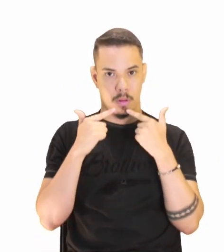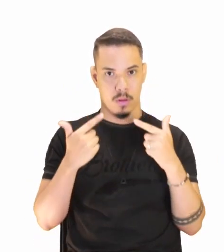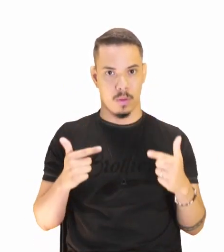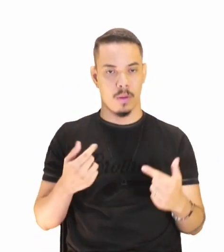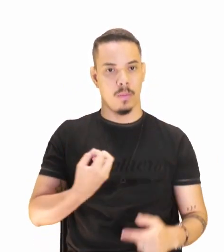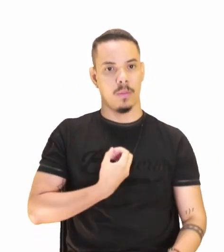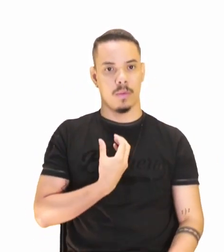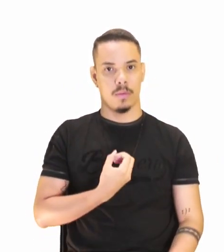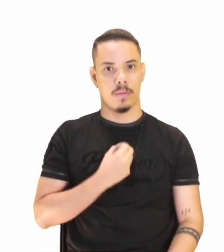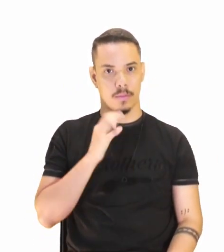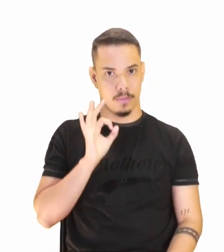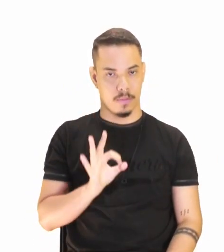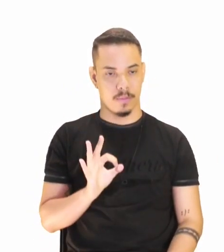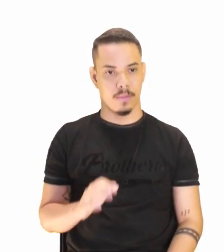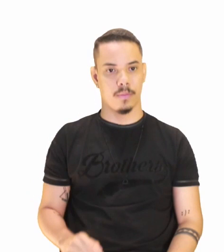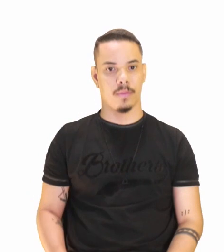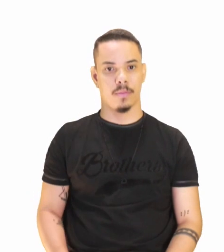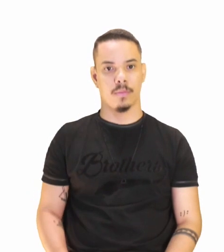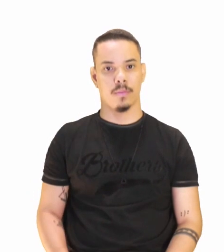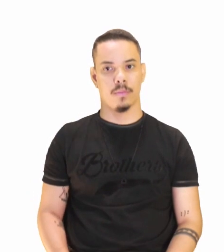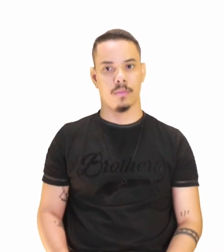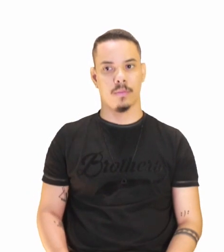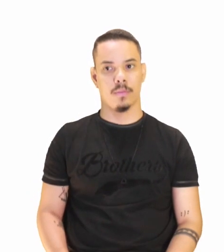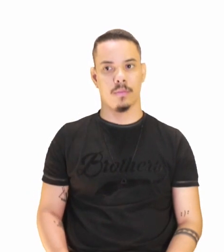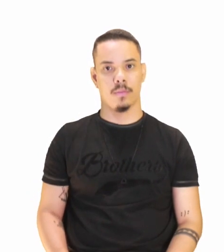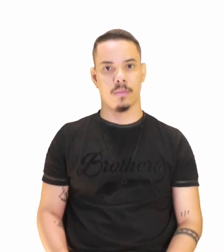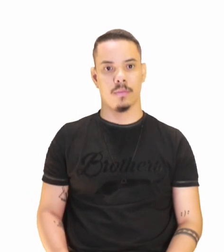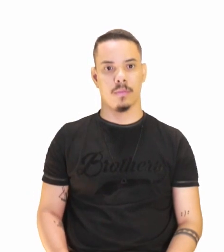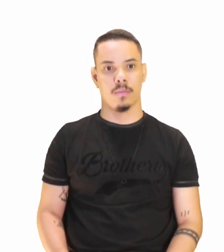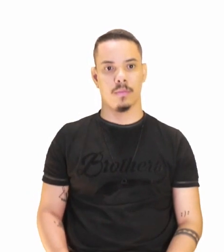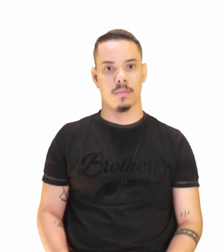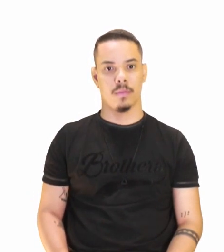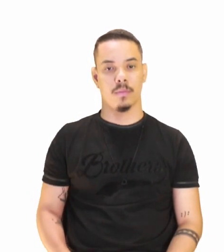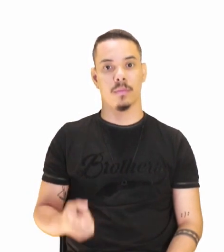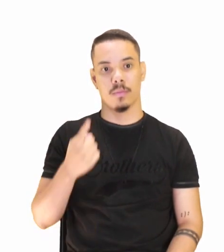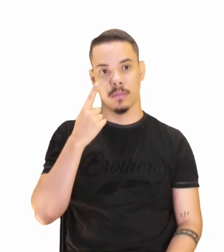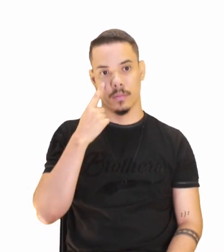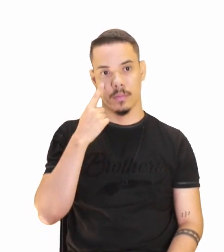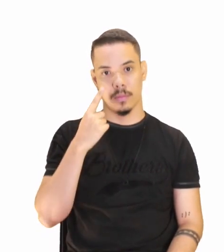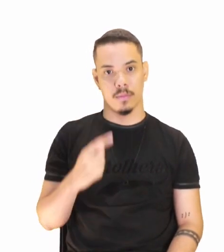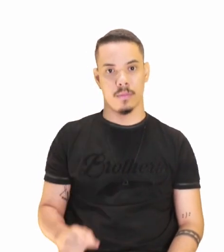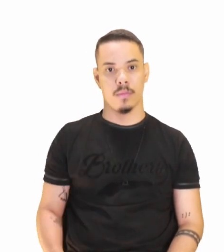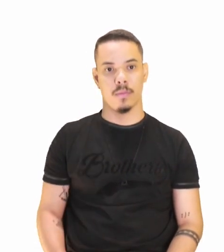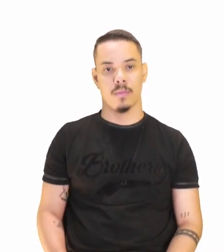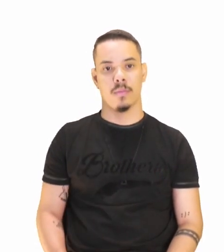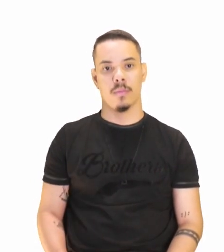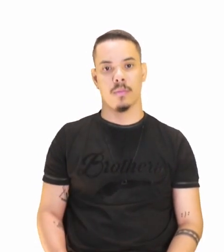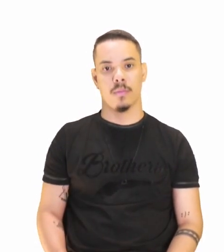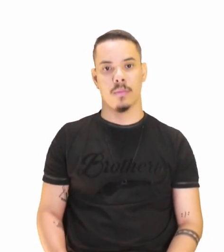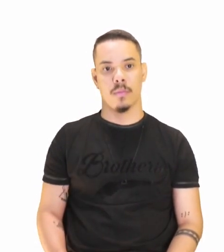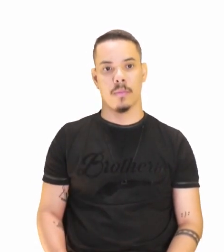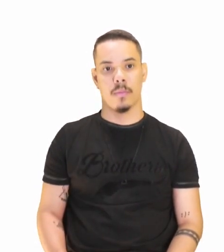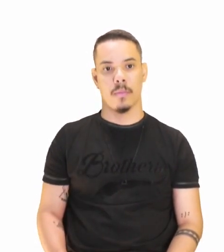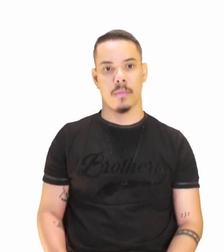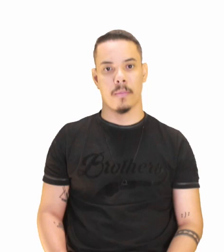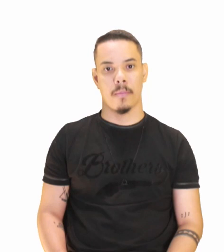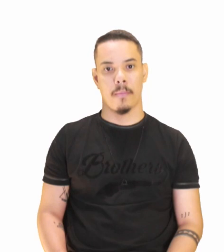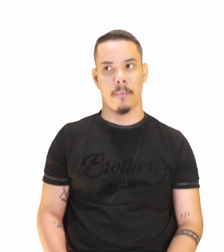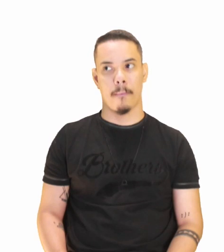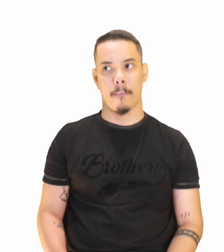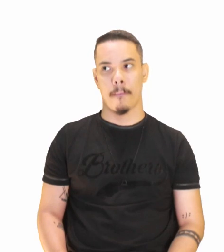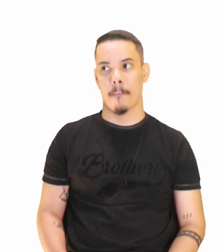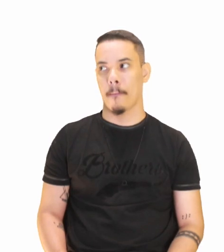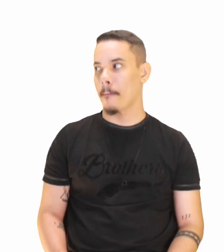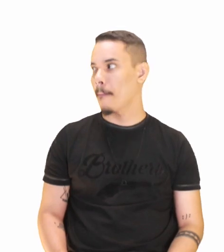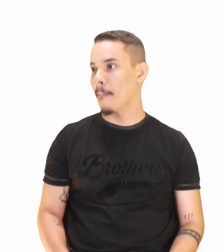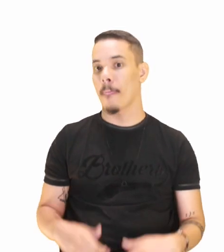poesia? Nós temos aí nos trechos, nós vamos chegar a um gabarito. Letra A. Caracteriza-se por ser